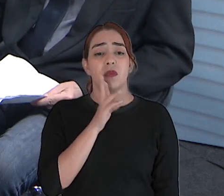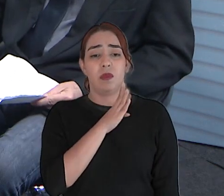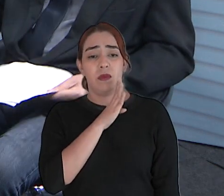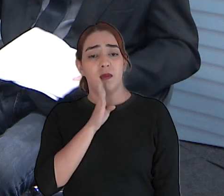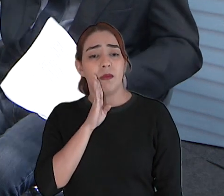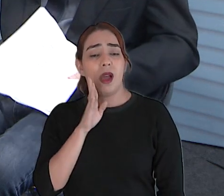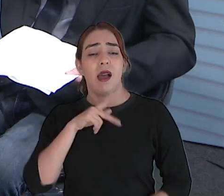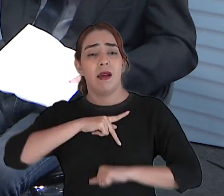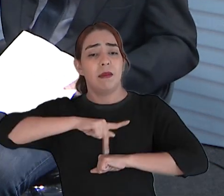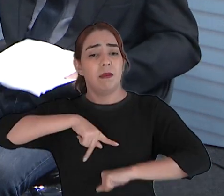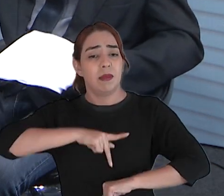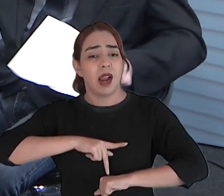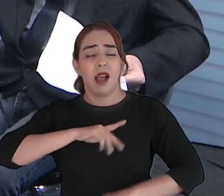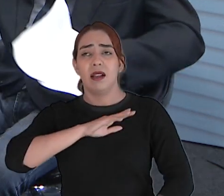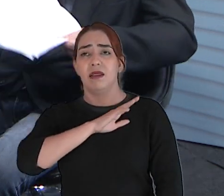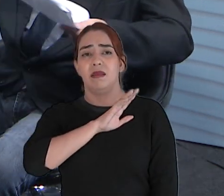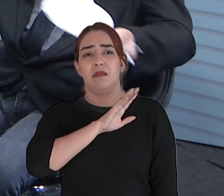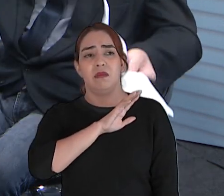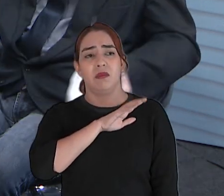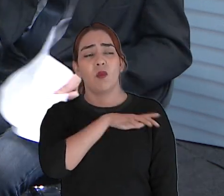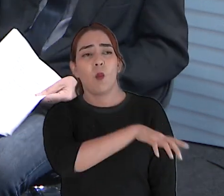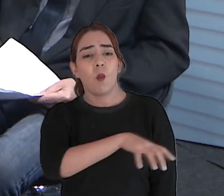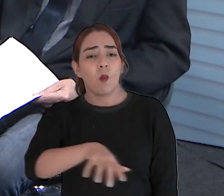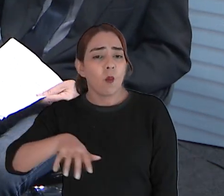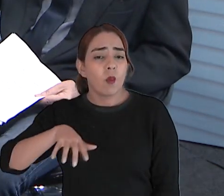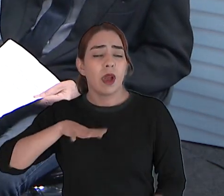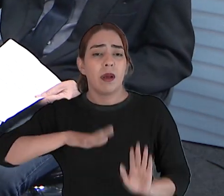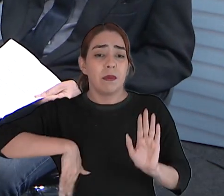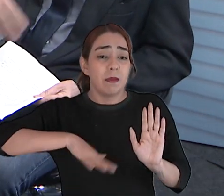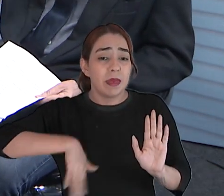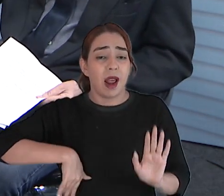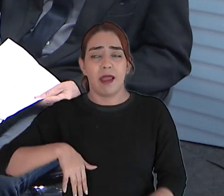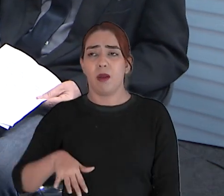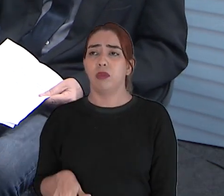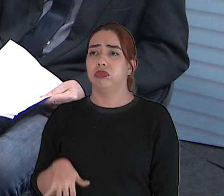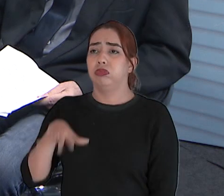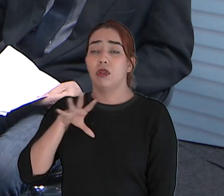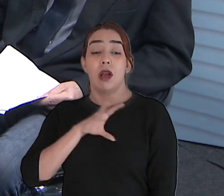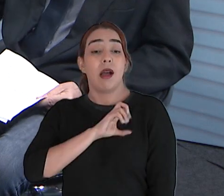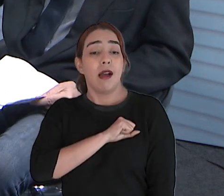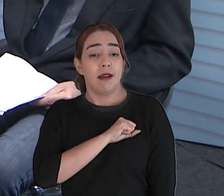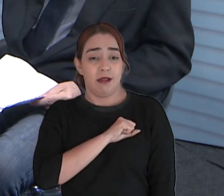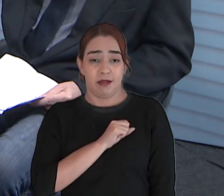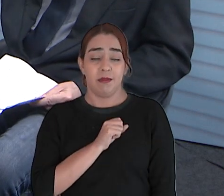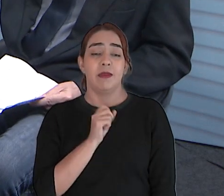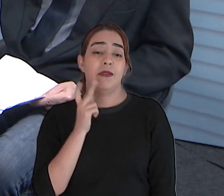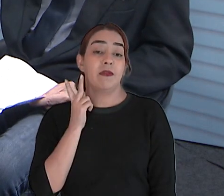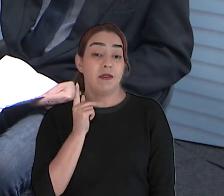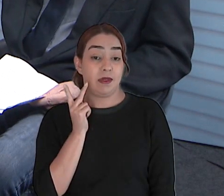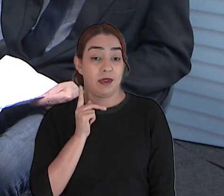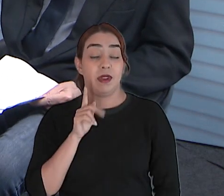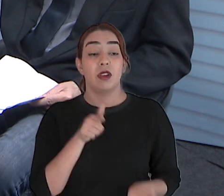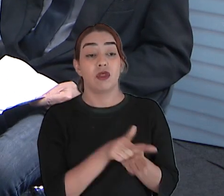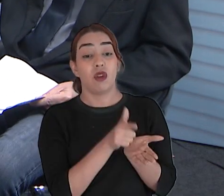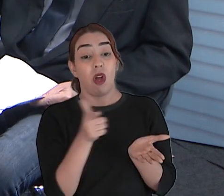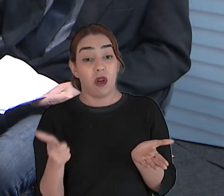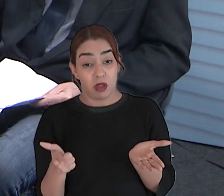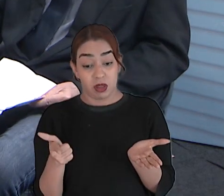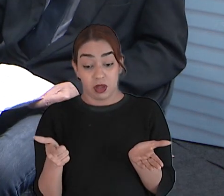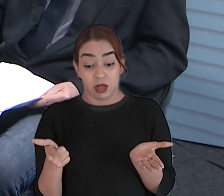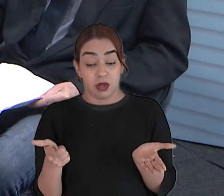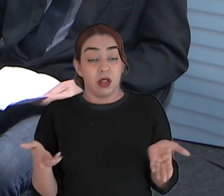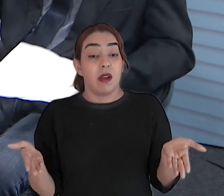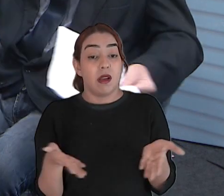e vivi em Barra do Ceará, vivi e me criei em Fortaleza. Eu amo essa cidade. E, como jornalista, mais fortemente,